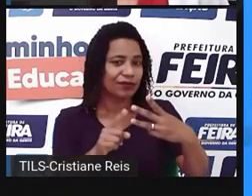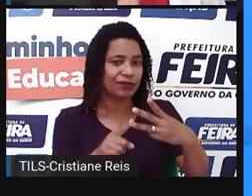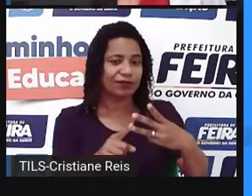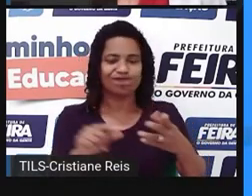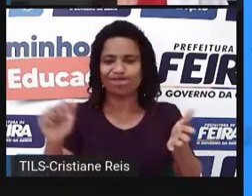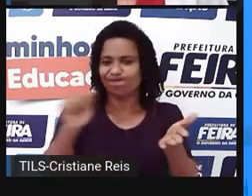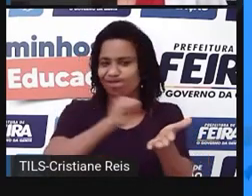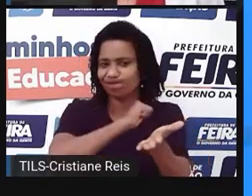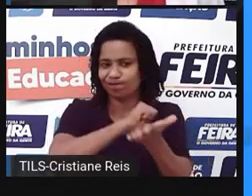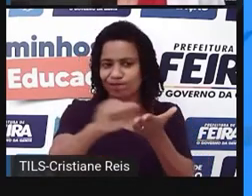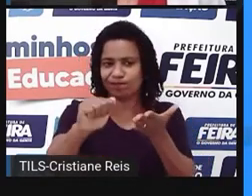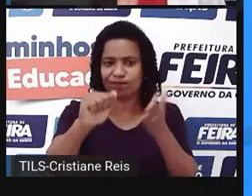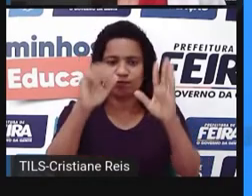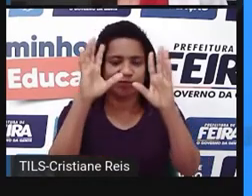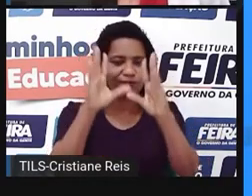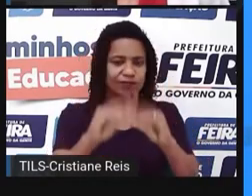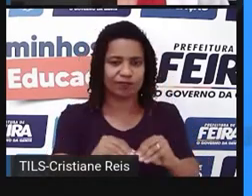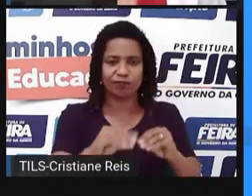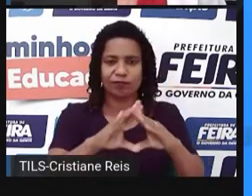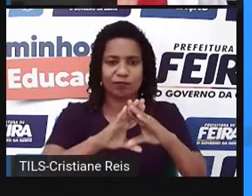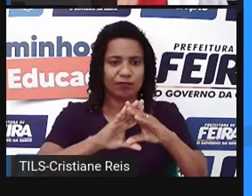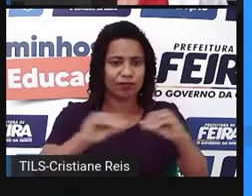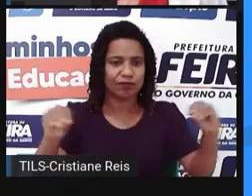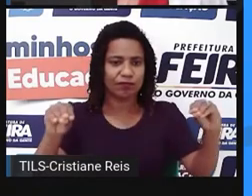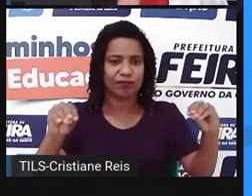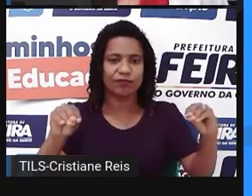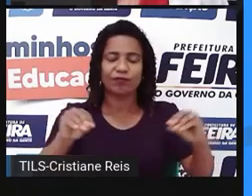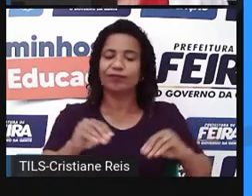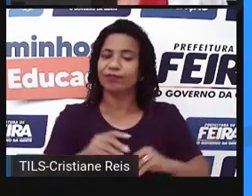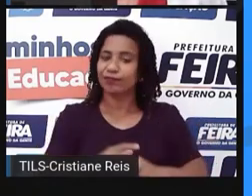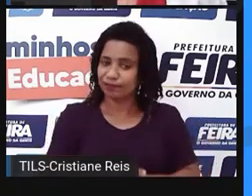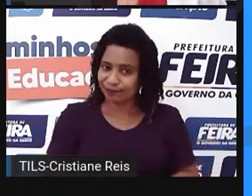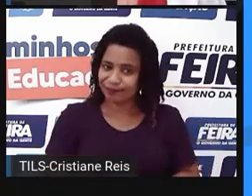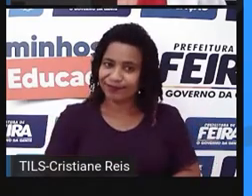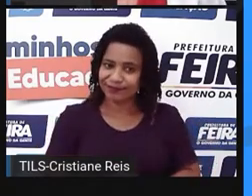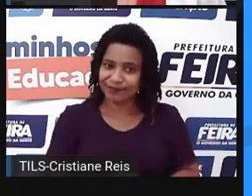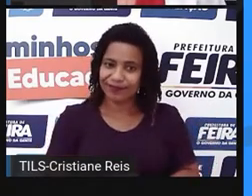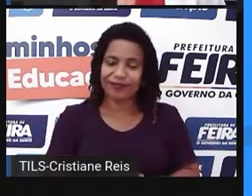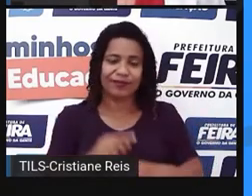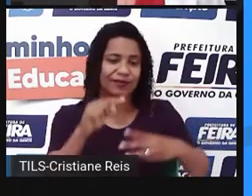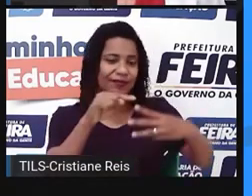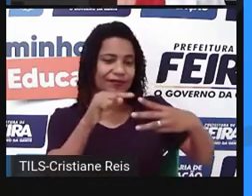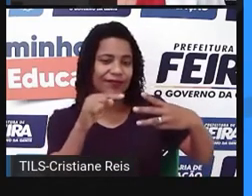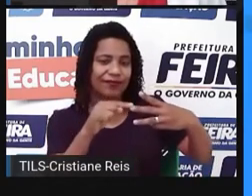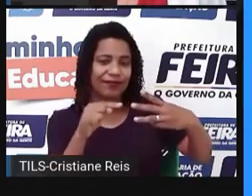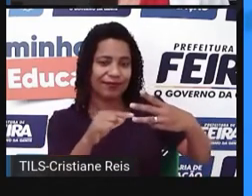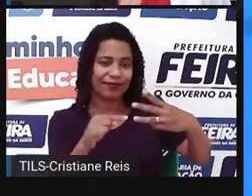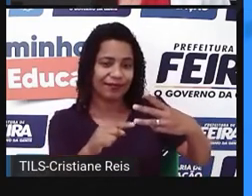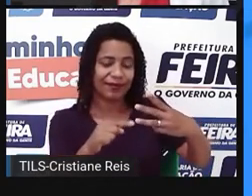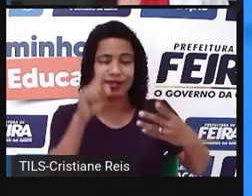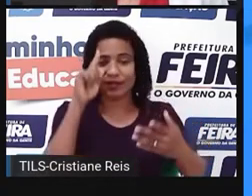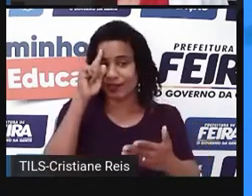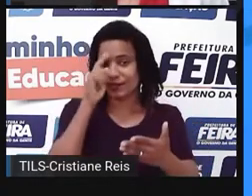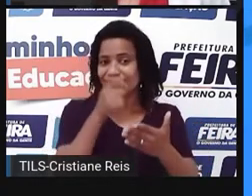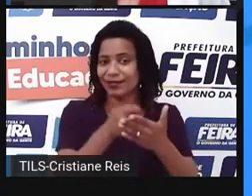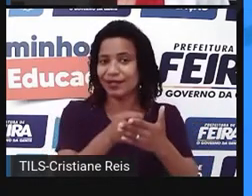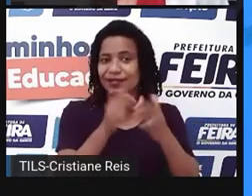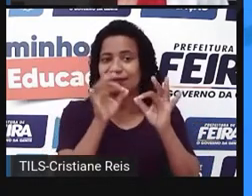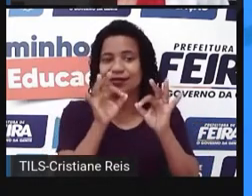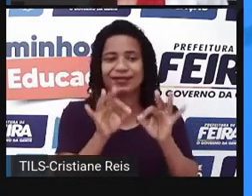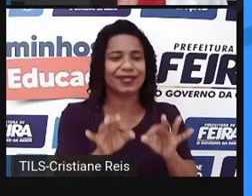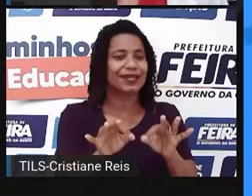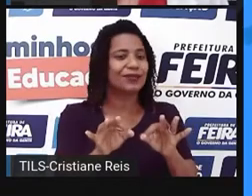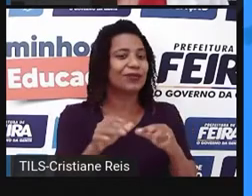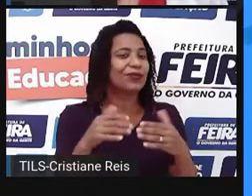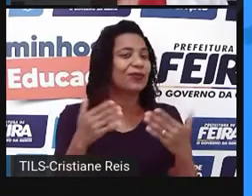Apaga-o e deixa pra lá. Então, a situação, né? Neste caso aí, que nós devemos, a forma